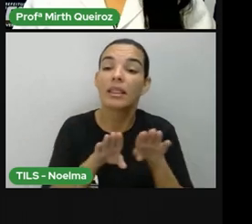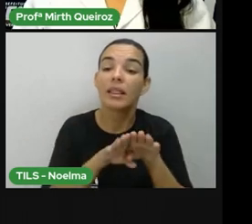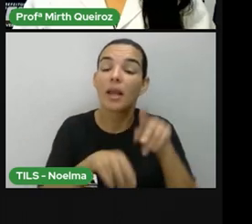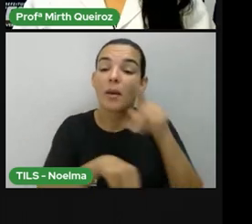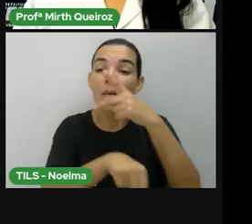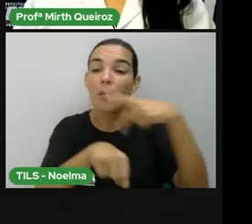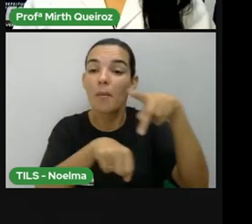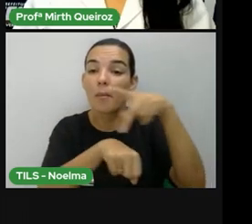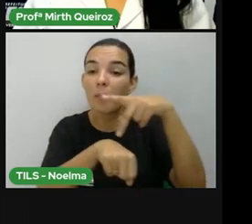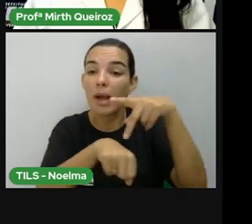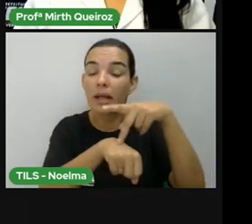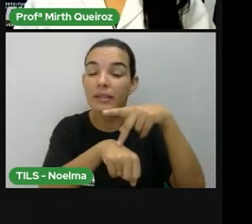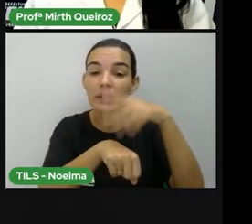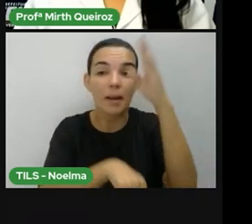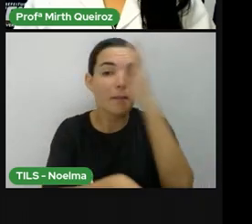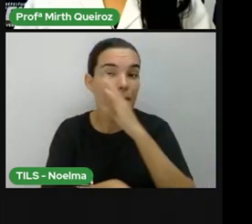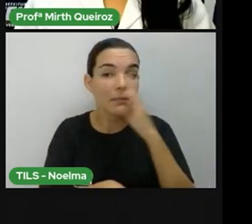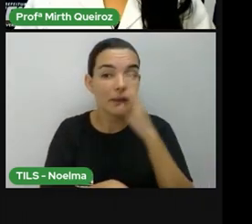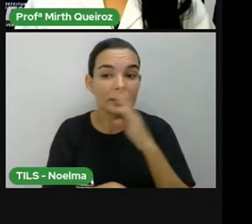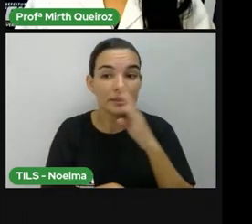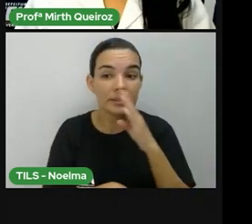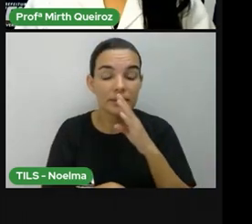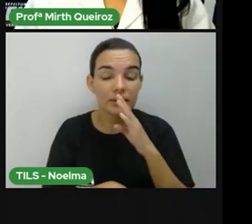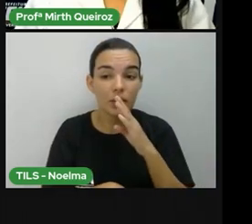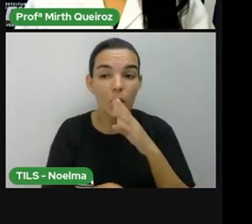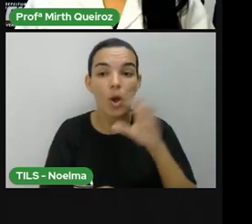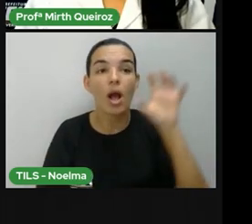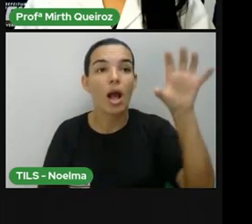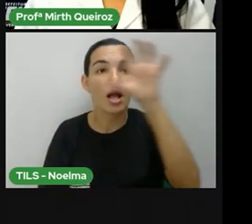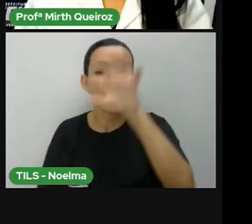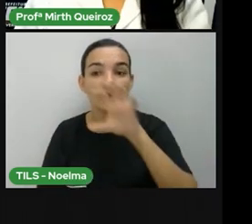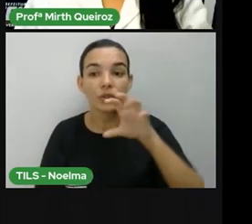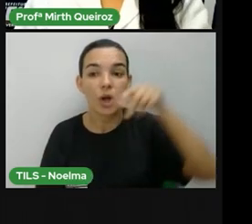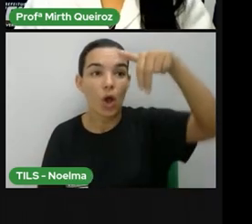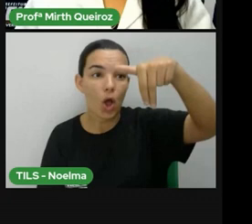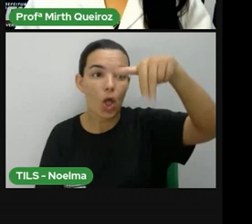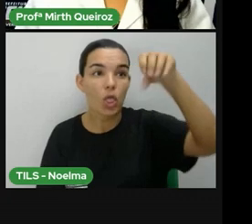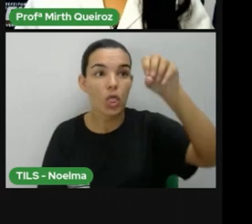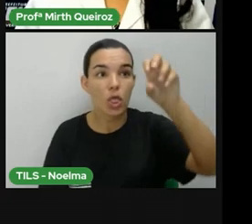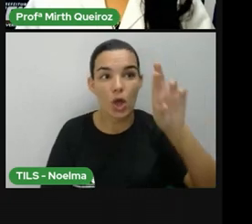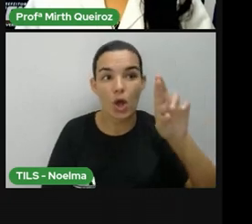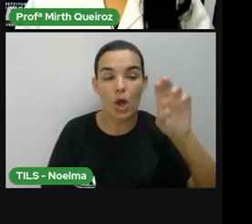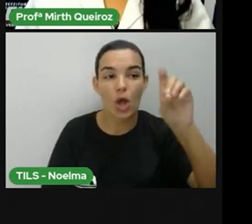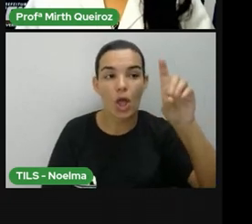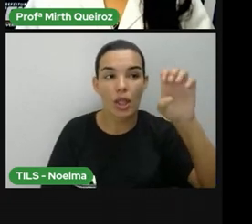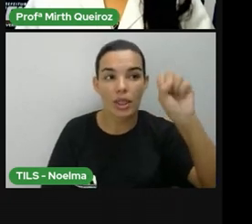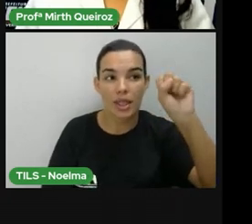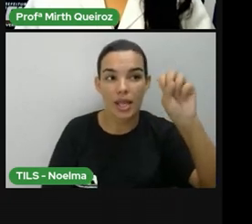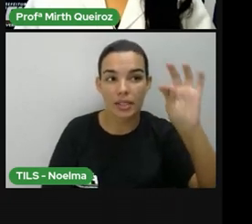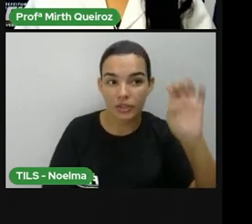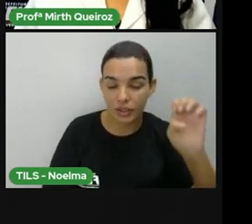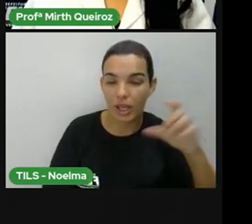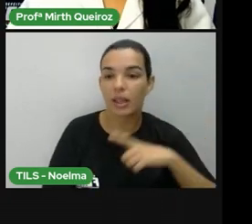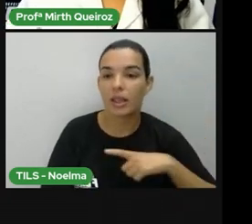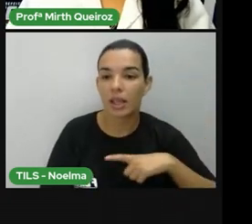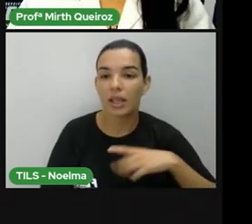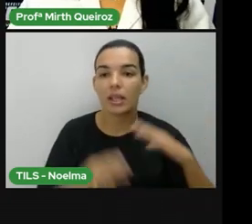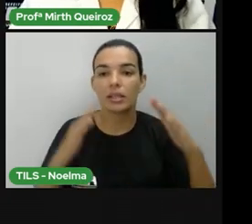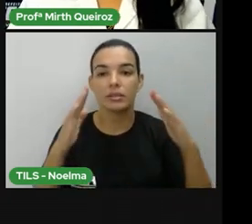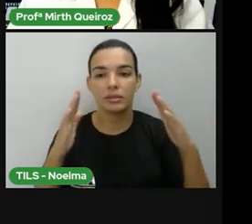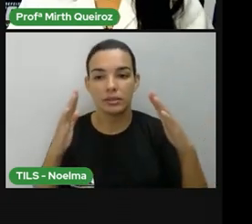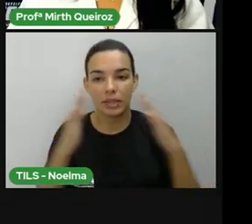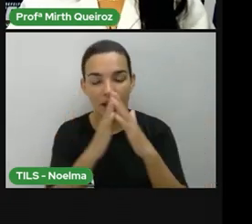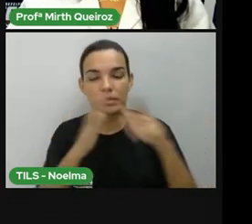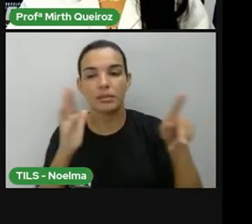No Brasil, na região Nordeste, né, na Bahia, né, que é o nosso estado, e o